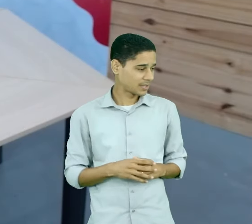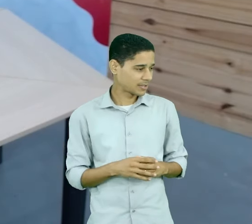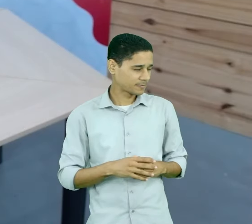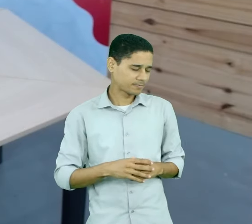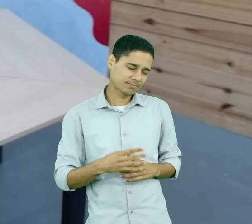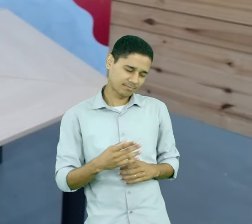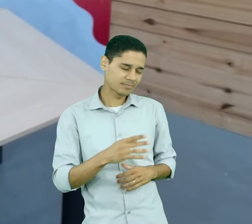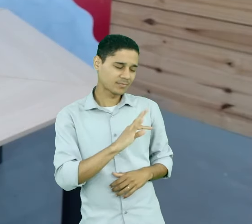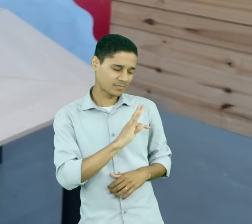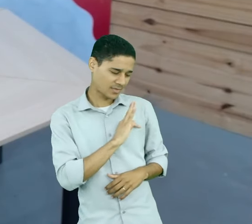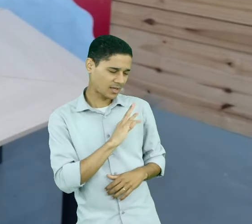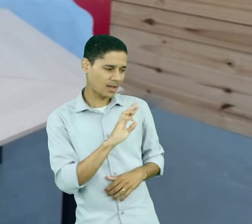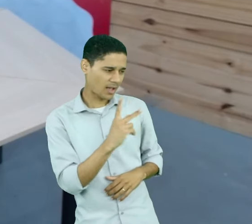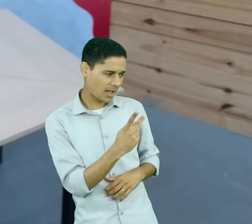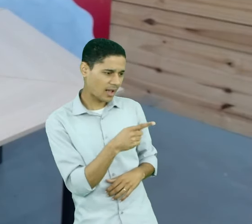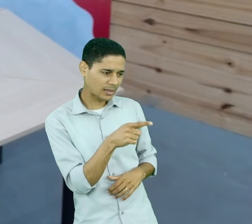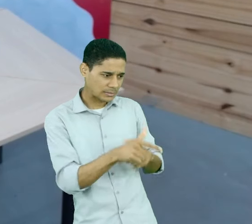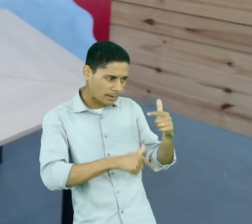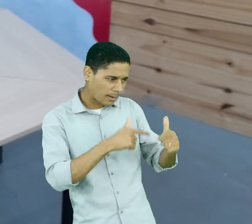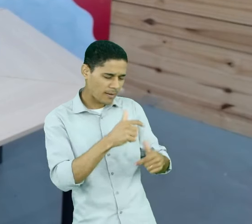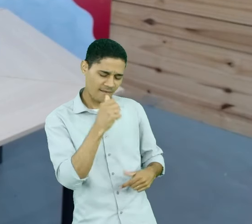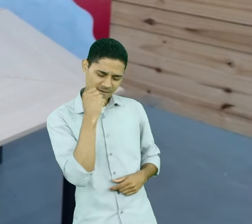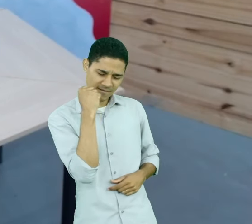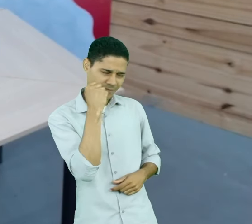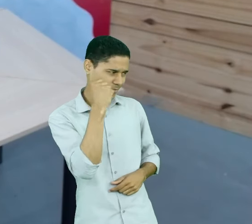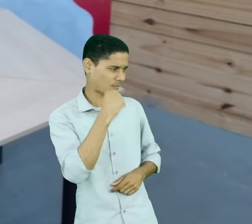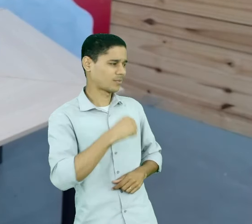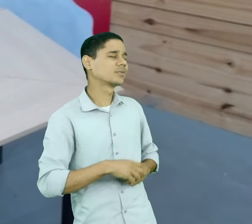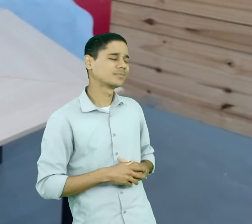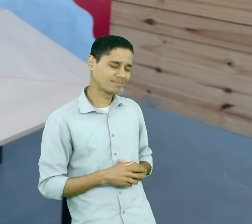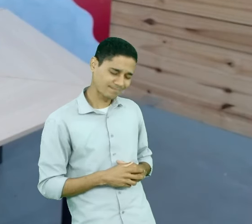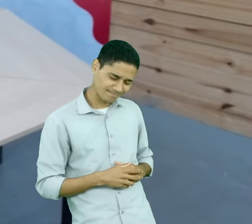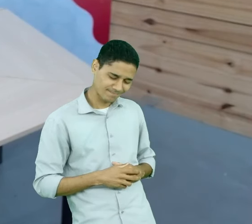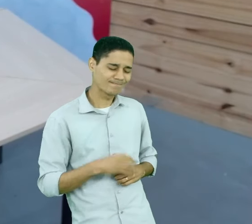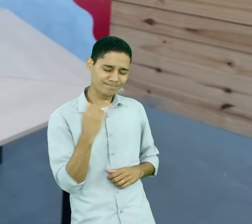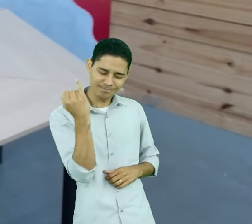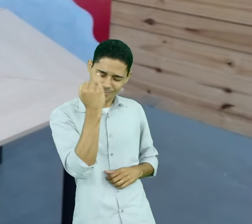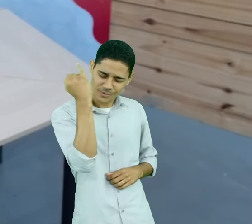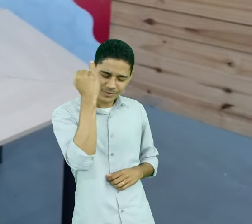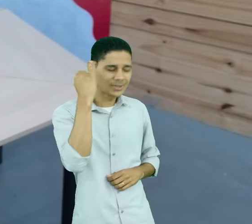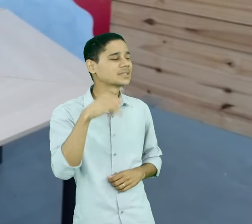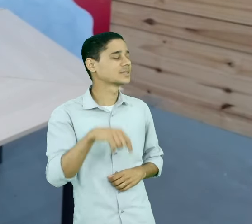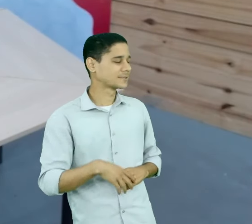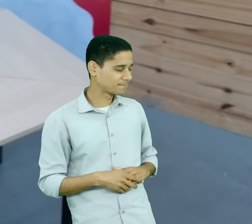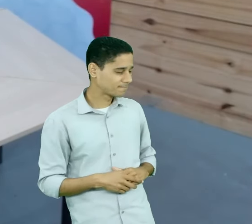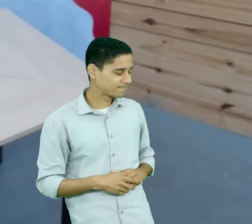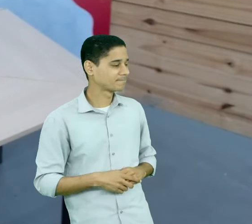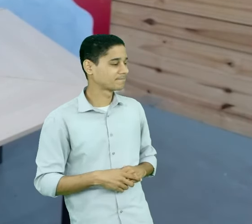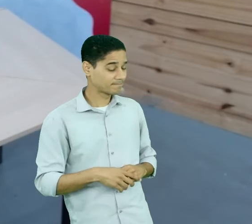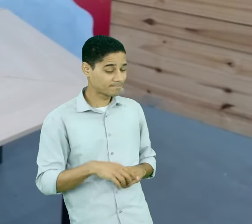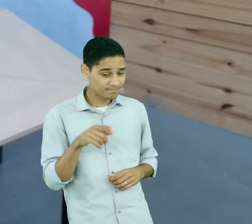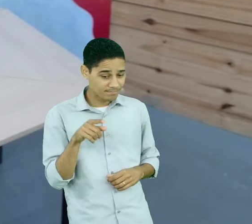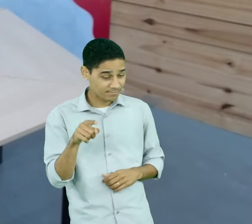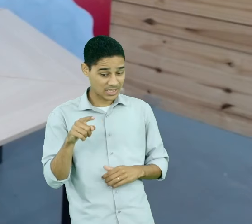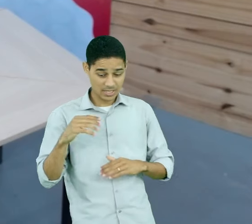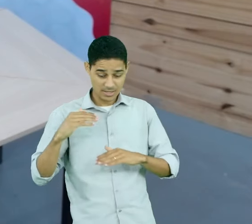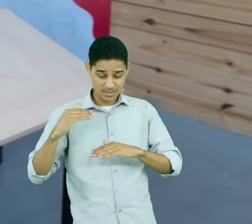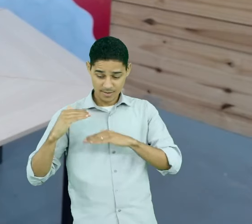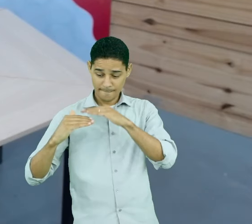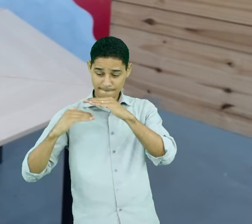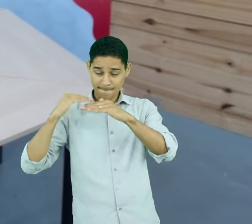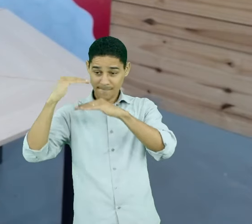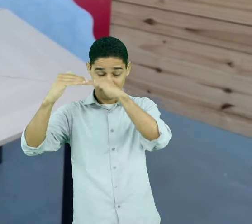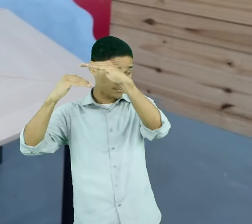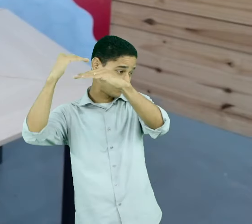no gerenciamento de carreiras. Nesse sentido, especialmente o desenvolvimento de competências